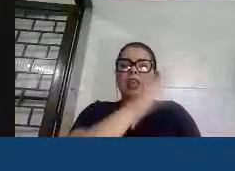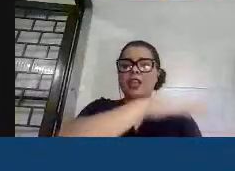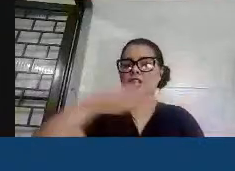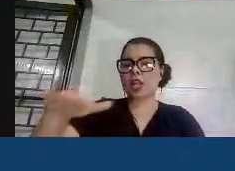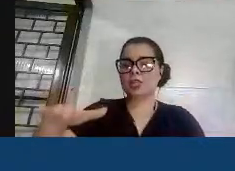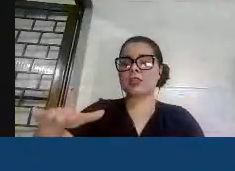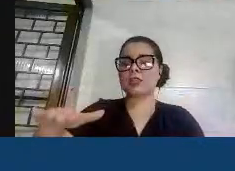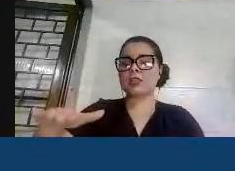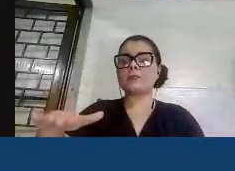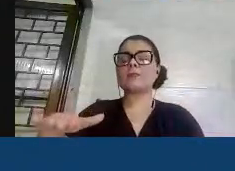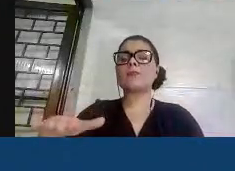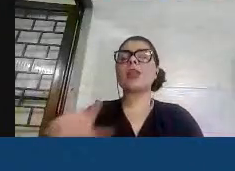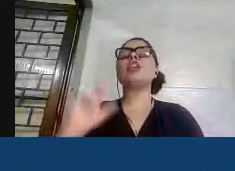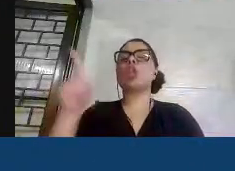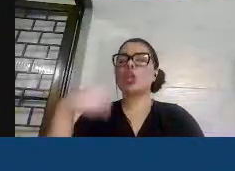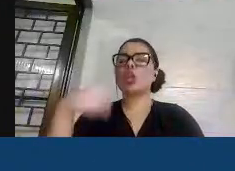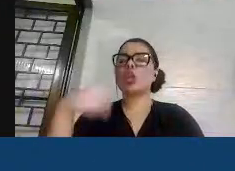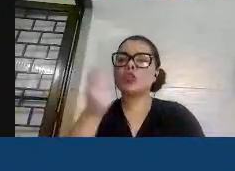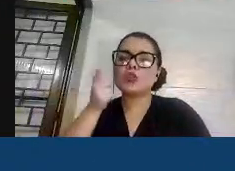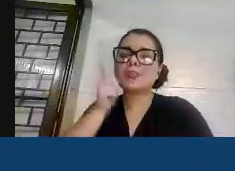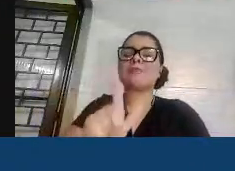foi o que aconteceu.